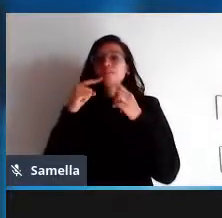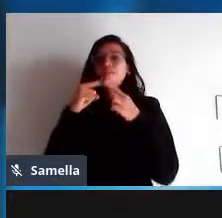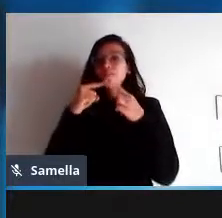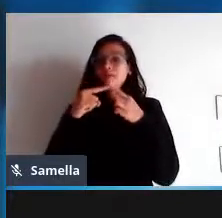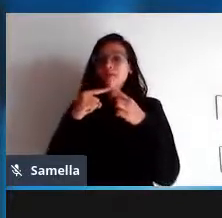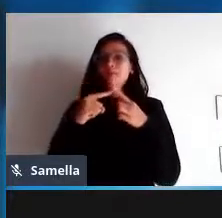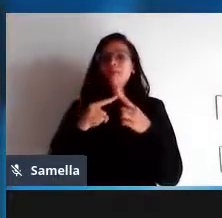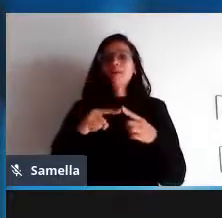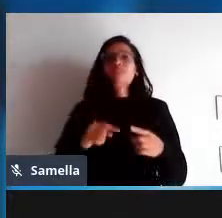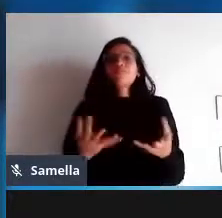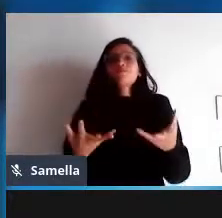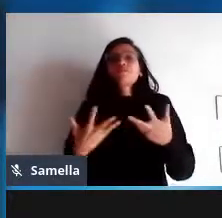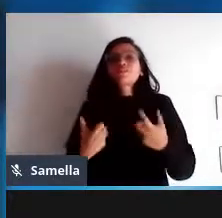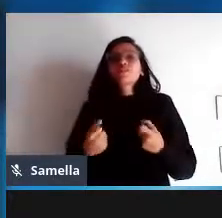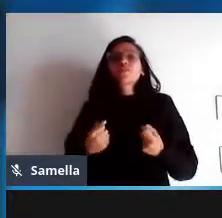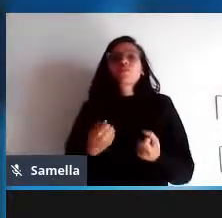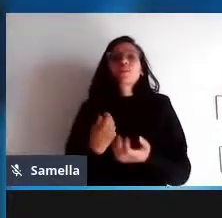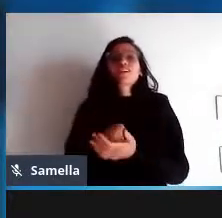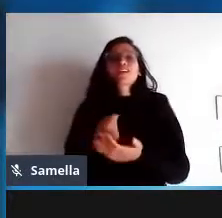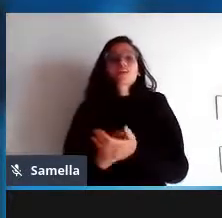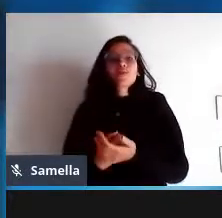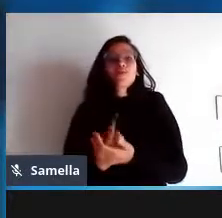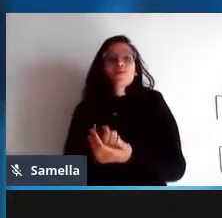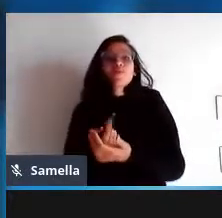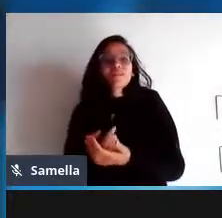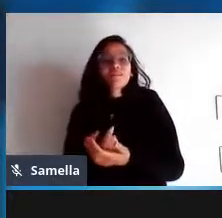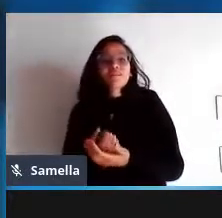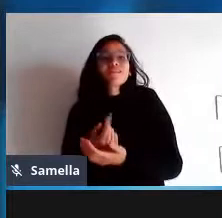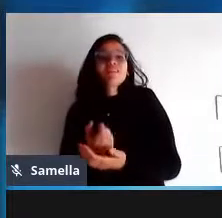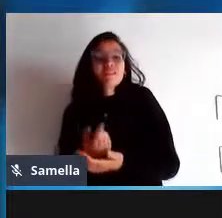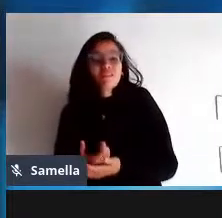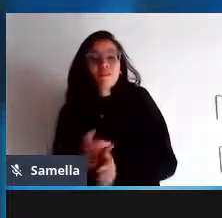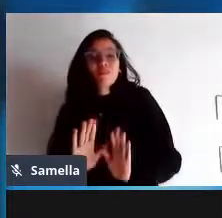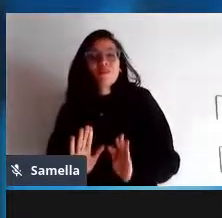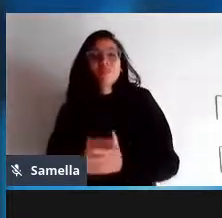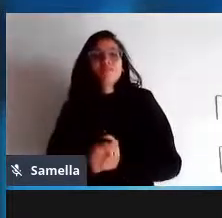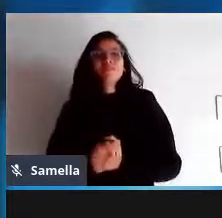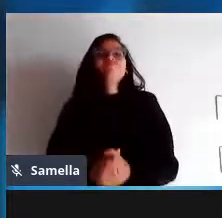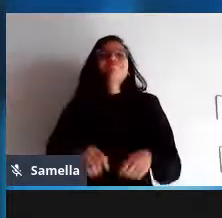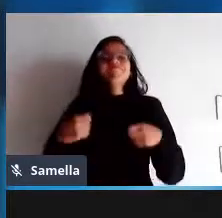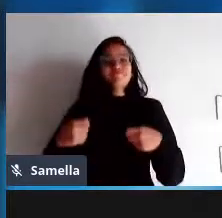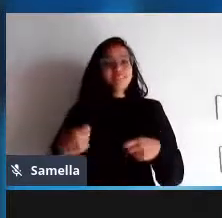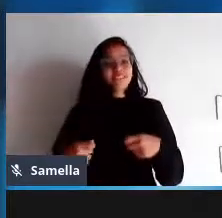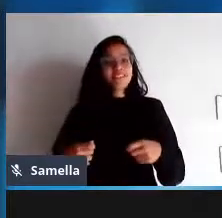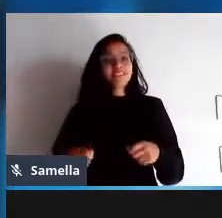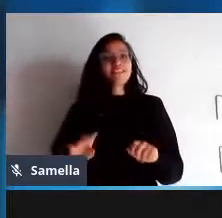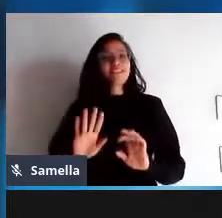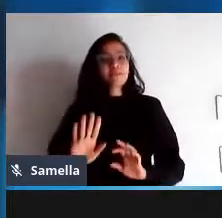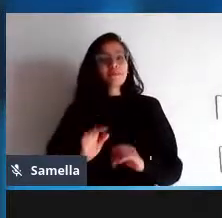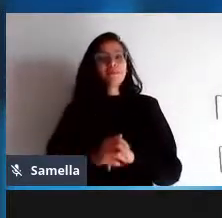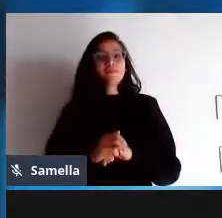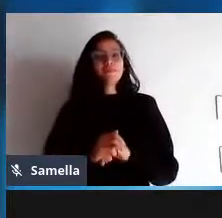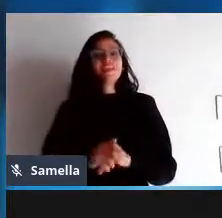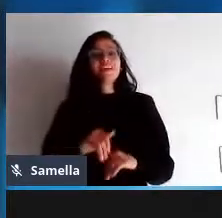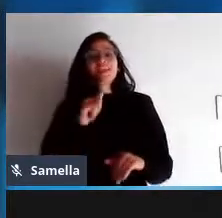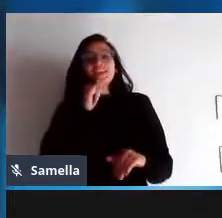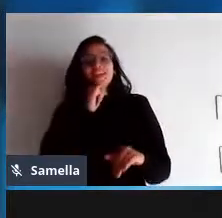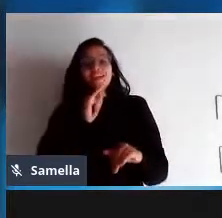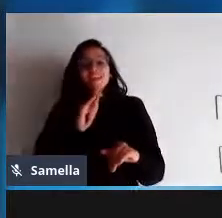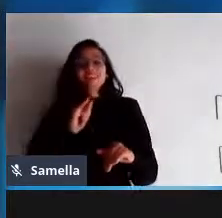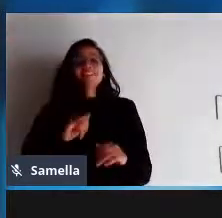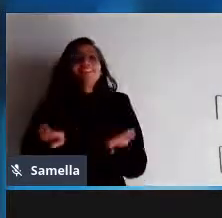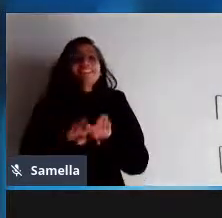consumidor de software são cuidados com o usuário ok também temos do